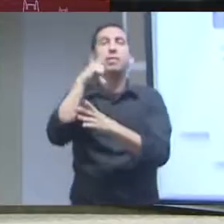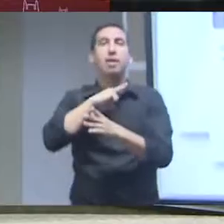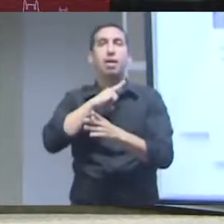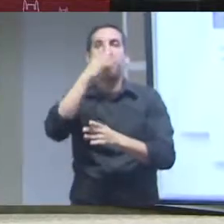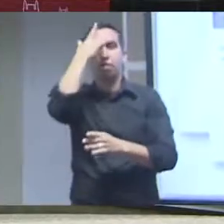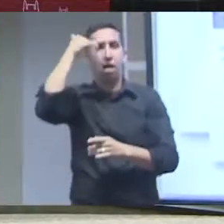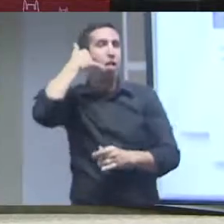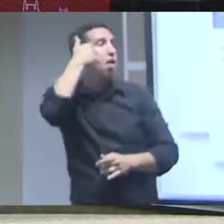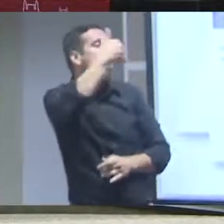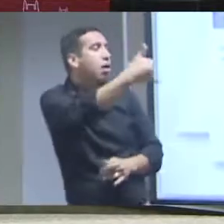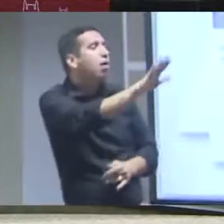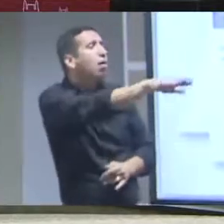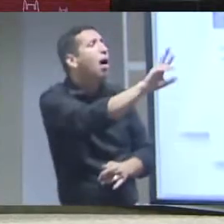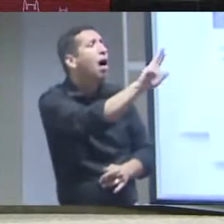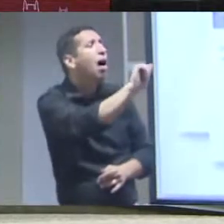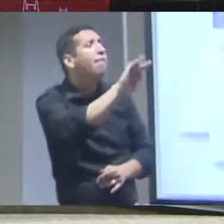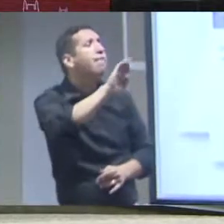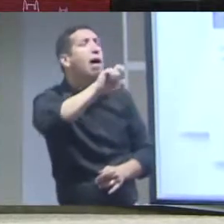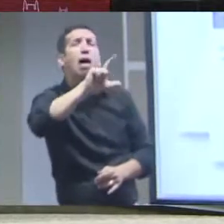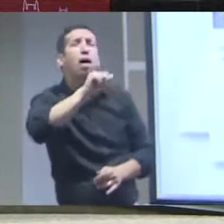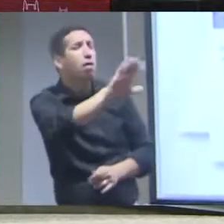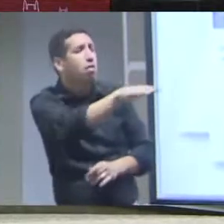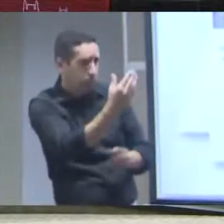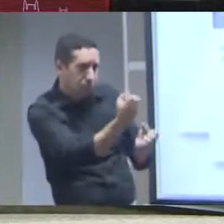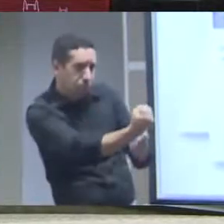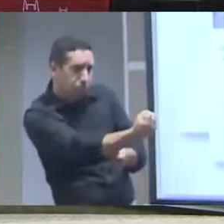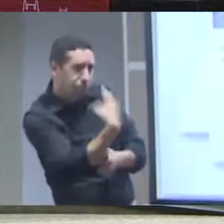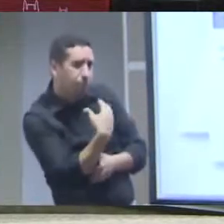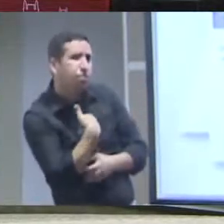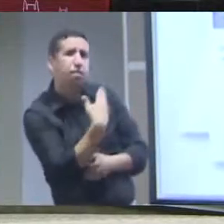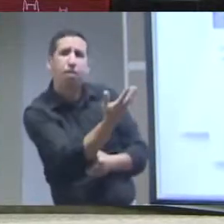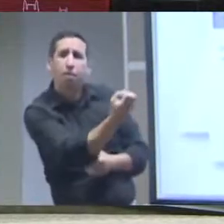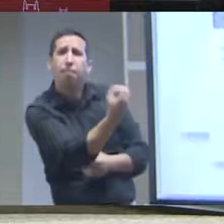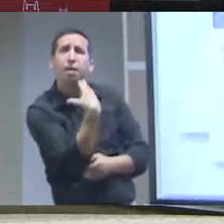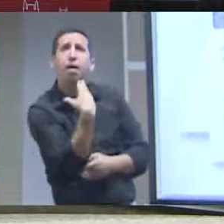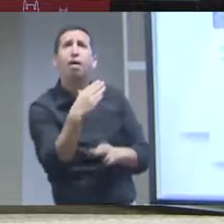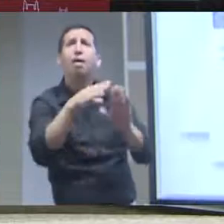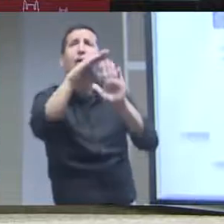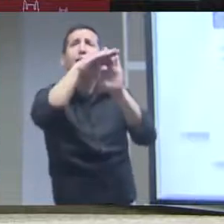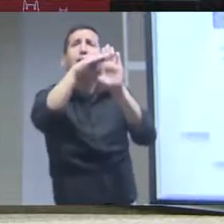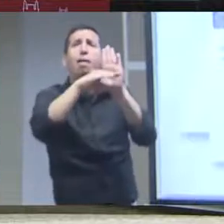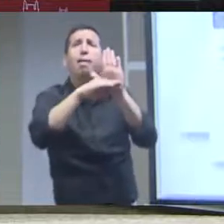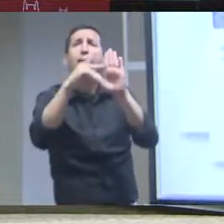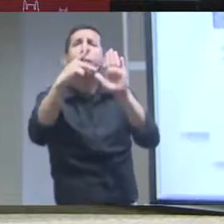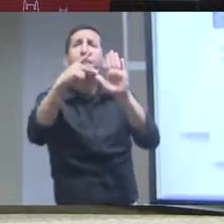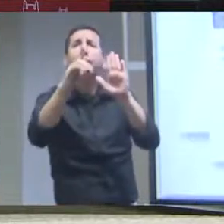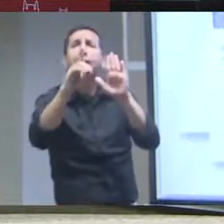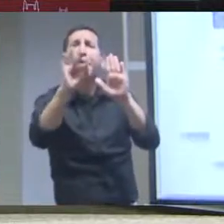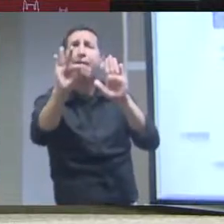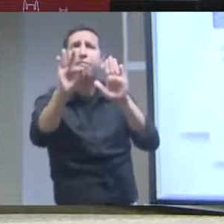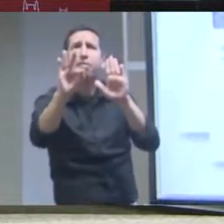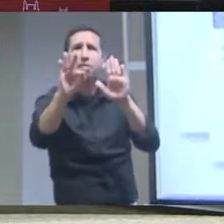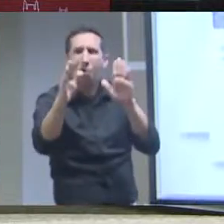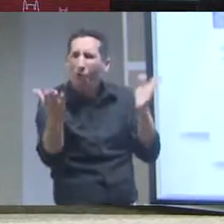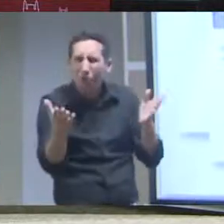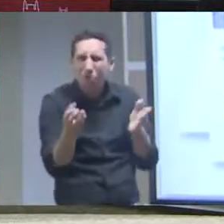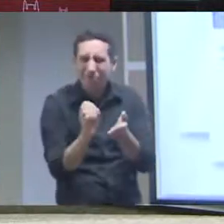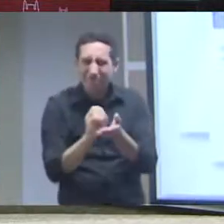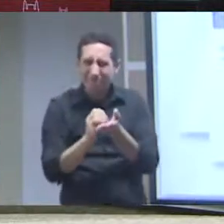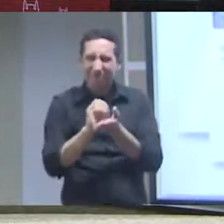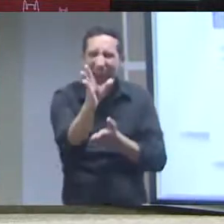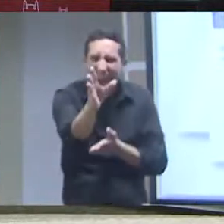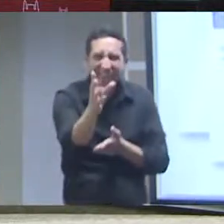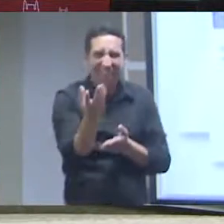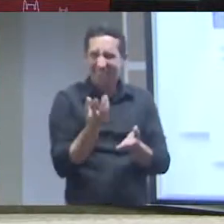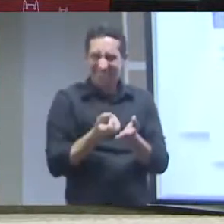aqui por exemplo é o catálogo de plantas e fungos do Brasil enfim que não passa um dia sem ninguém ligar lá para